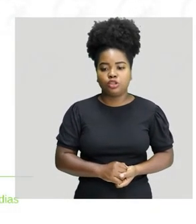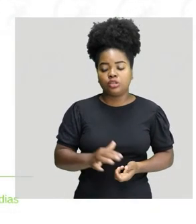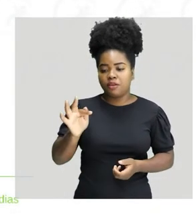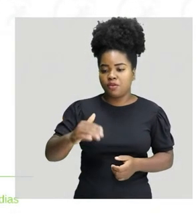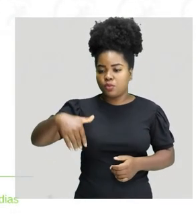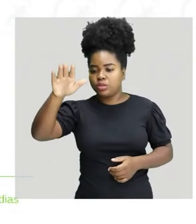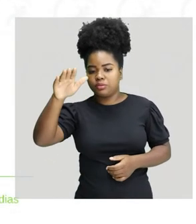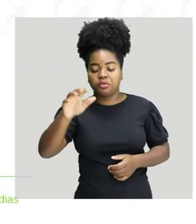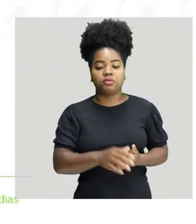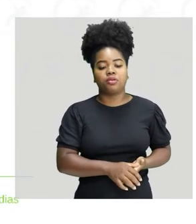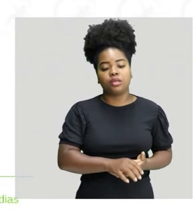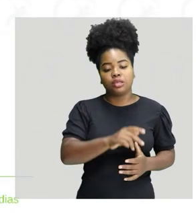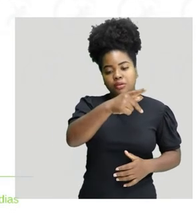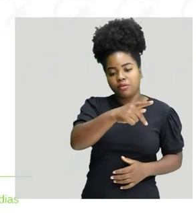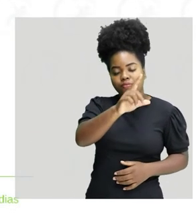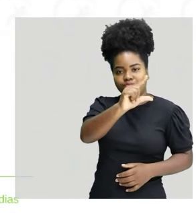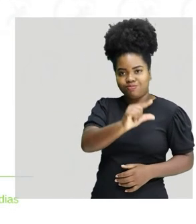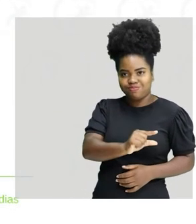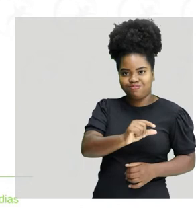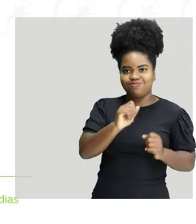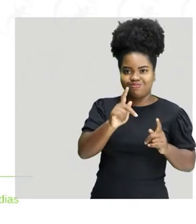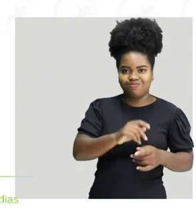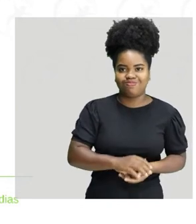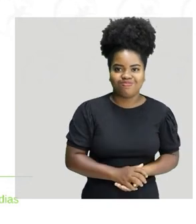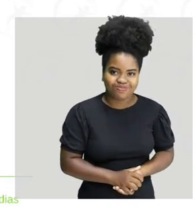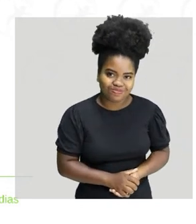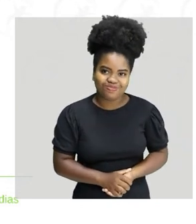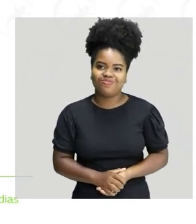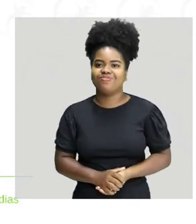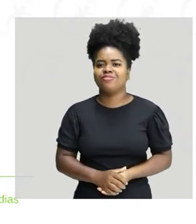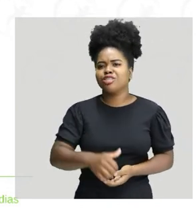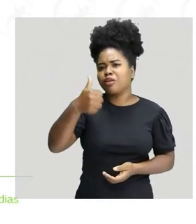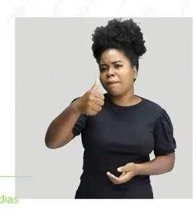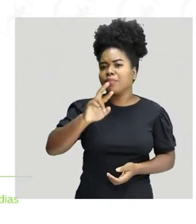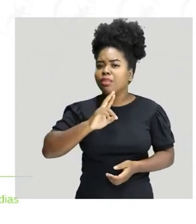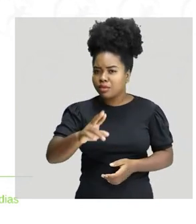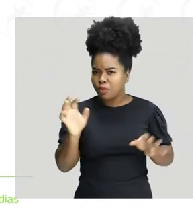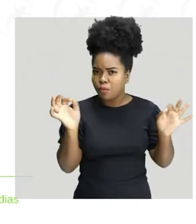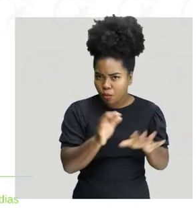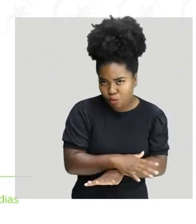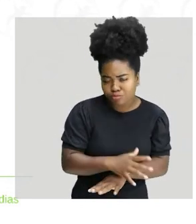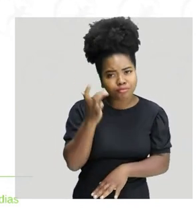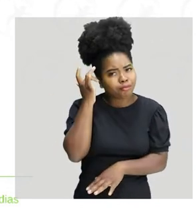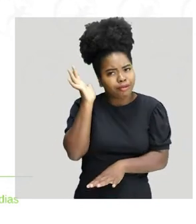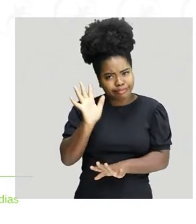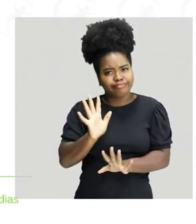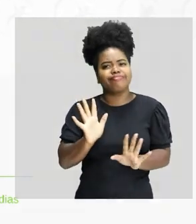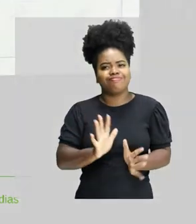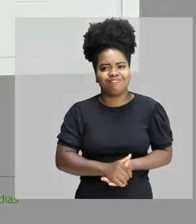baixar. Tá ok? Isso mantendo a velocidade constante. Então, questão 1 respondida, né? Bem facinho.